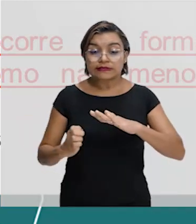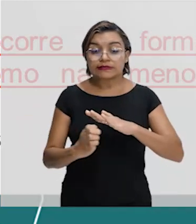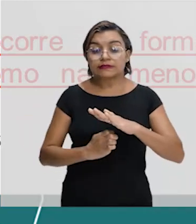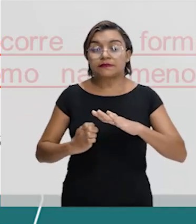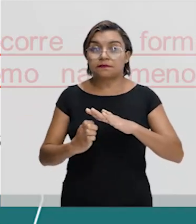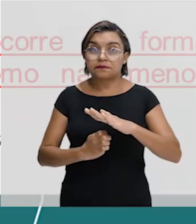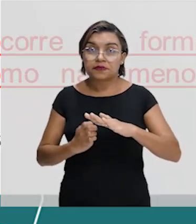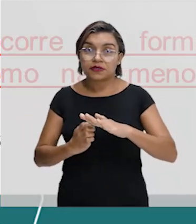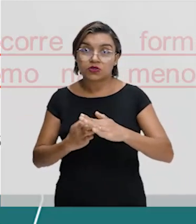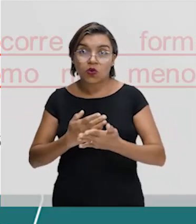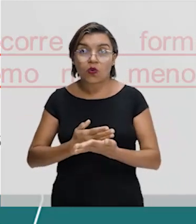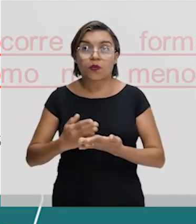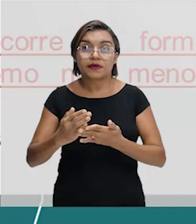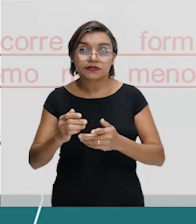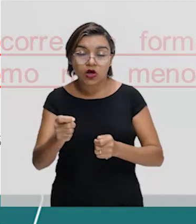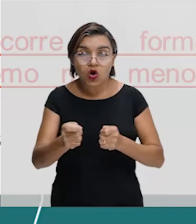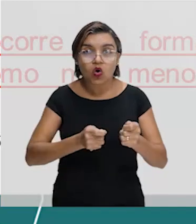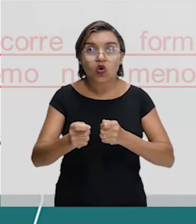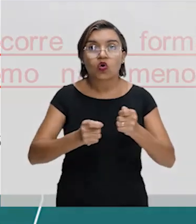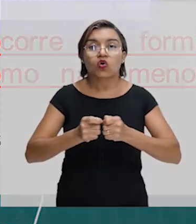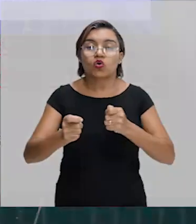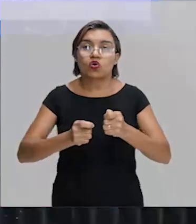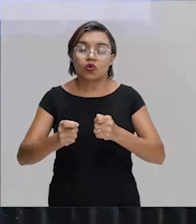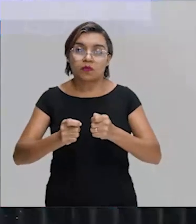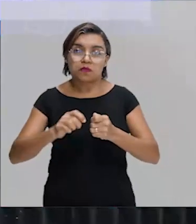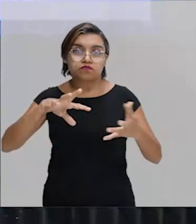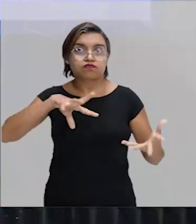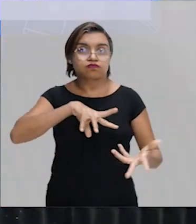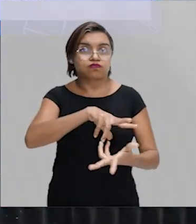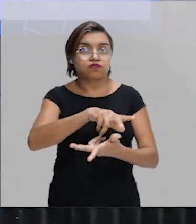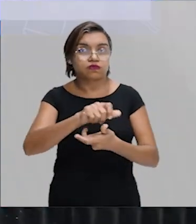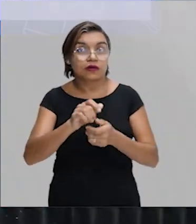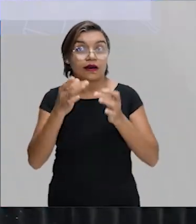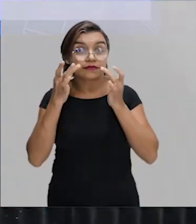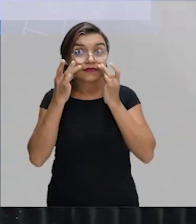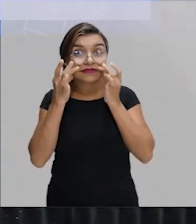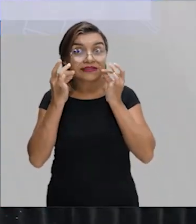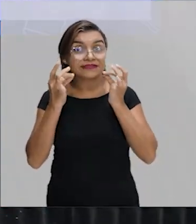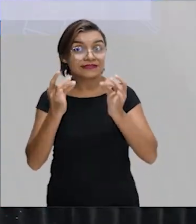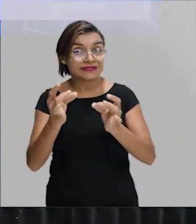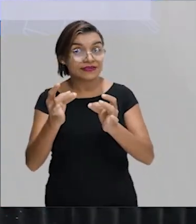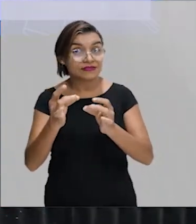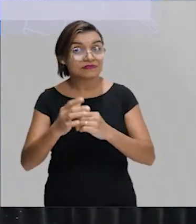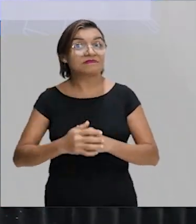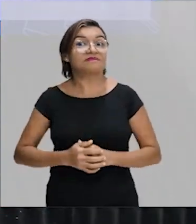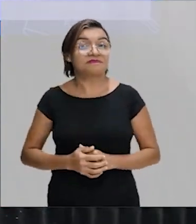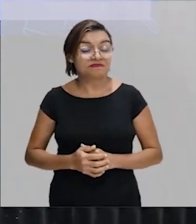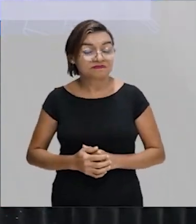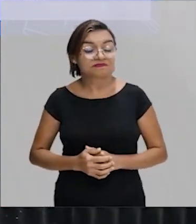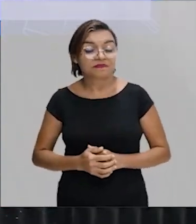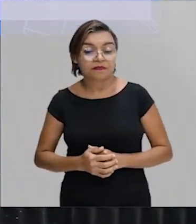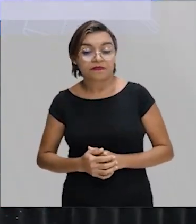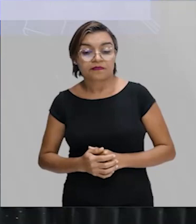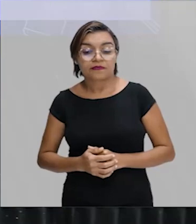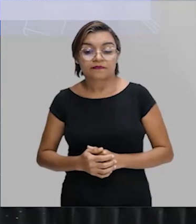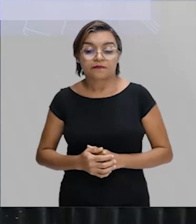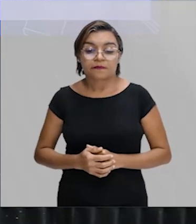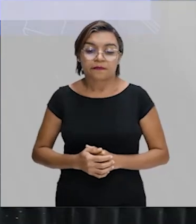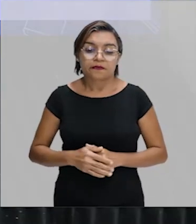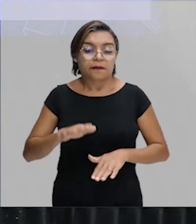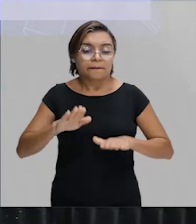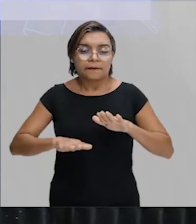passem a controlar o mercado mundial. Galerinha, muita atenção. Embora existam